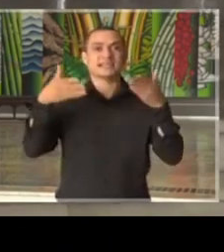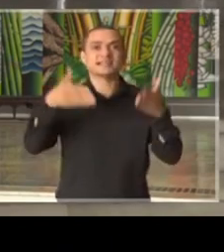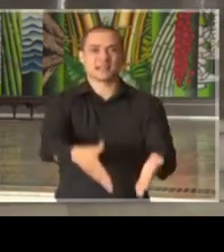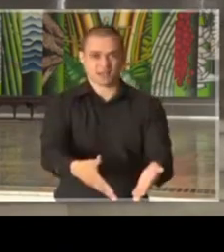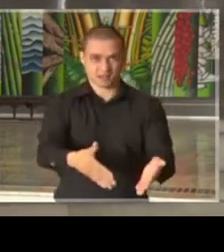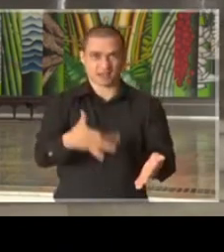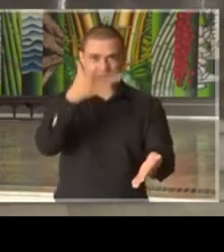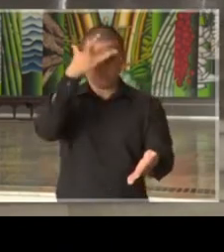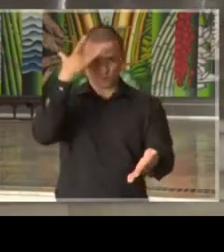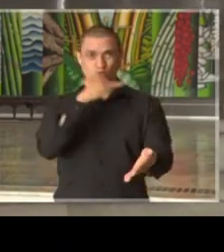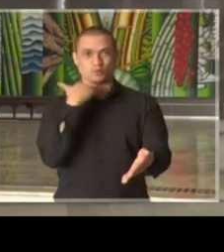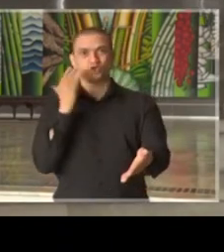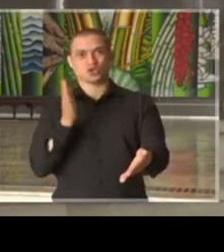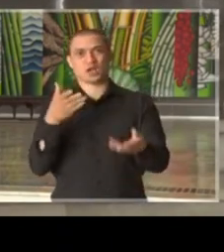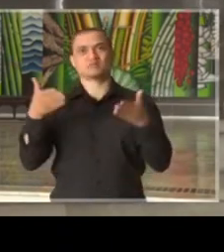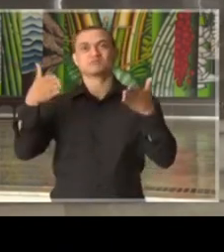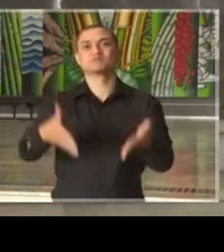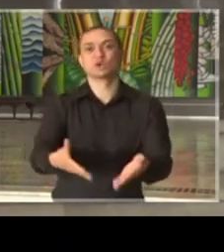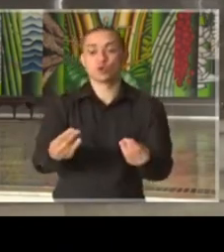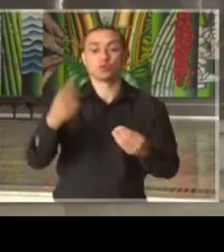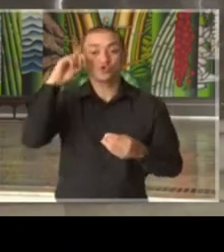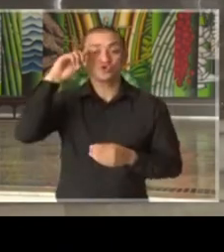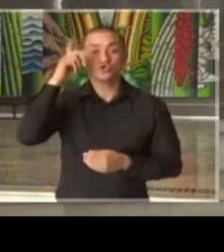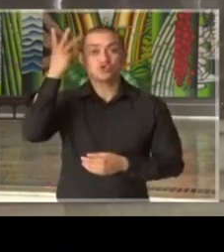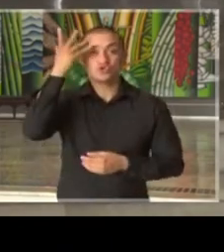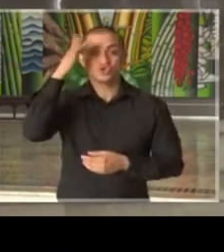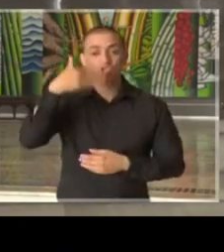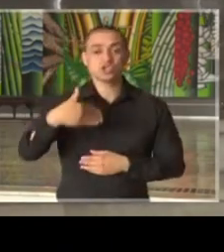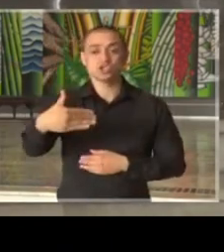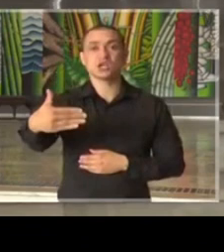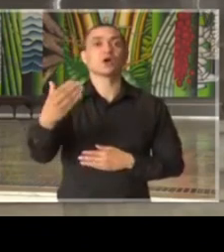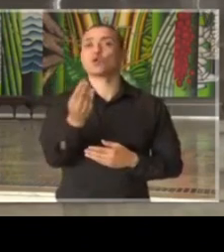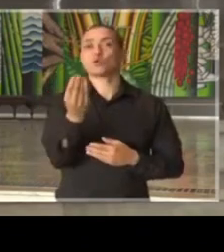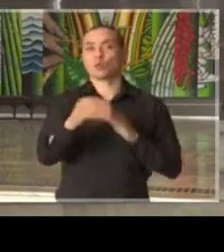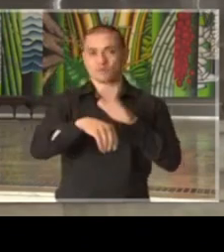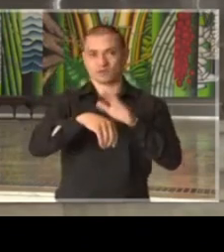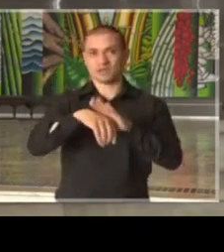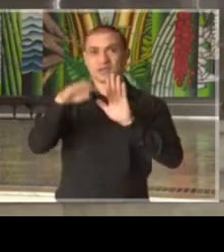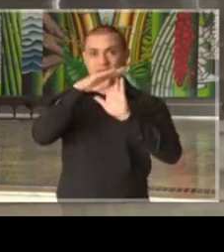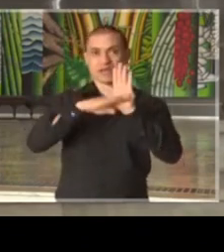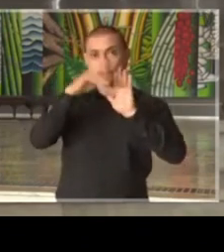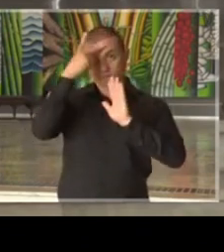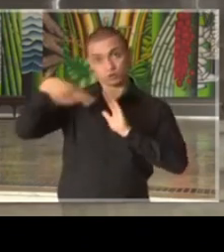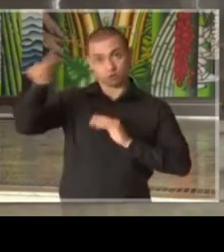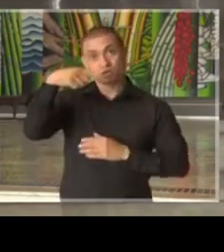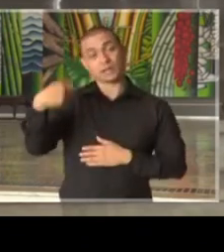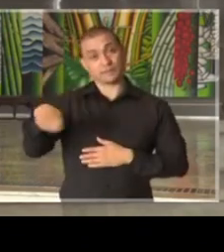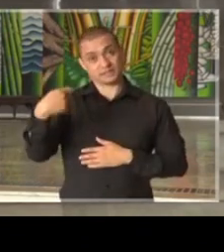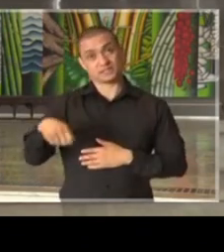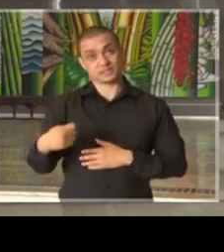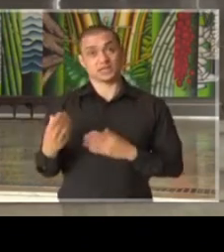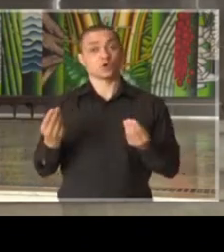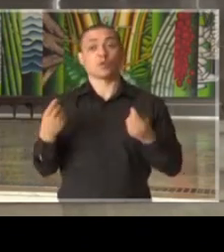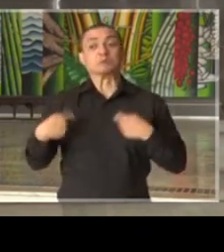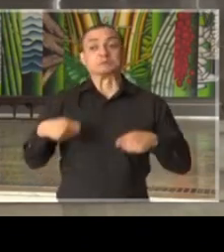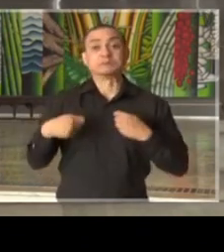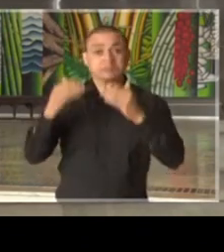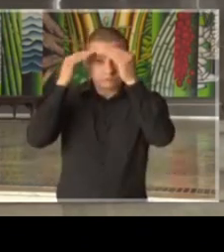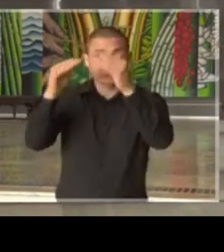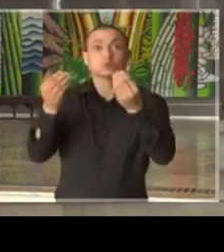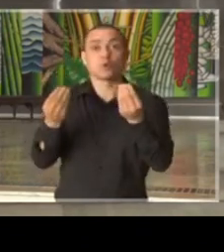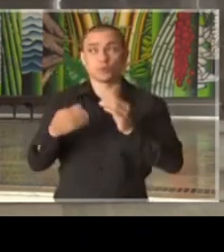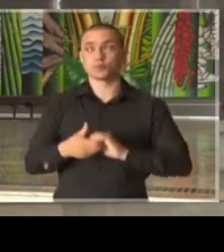de como será feito nesses dias o sepultamento e que necessidades serão cumpridas.